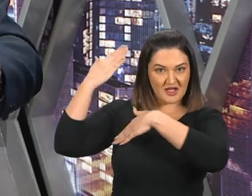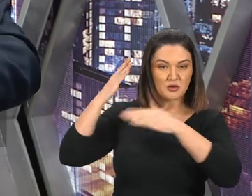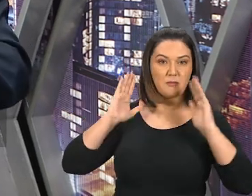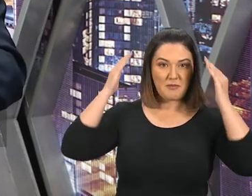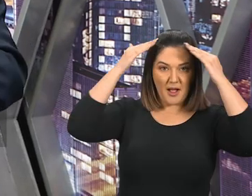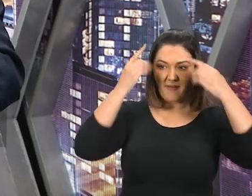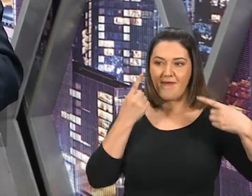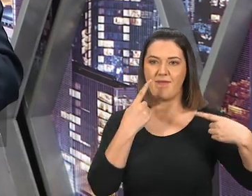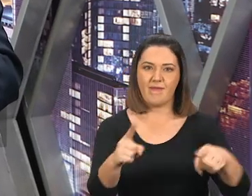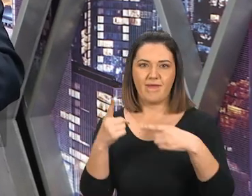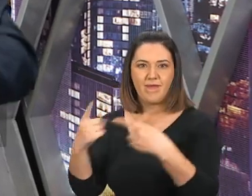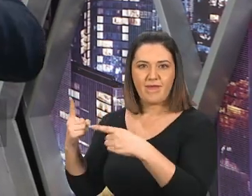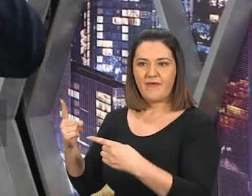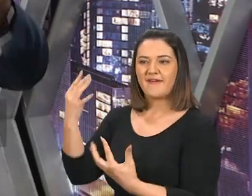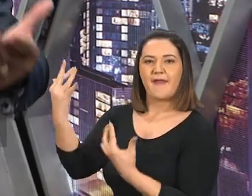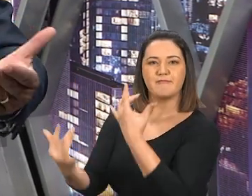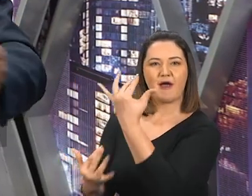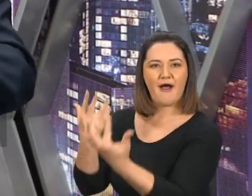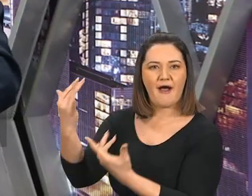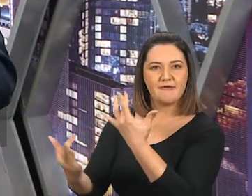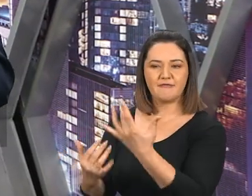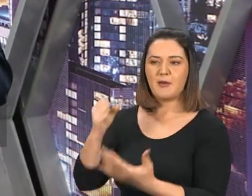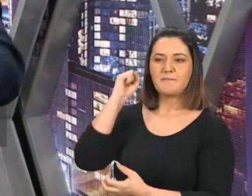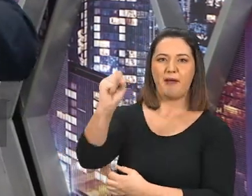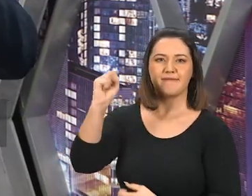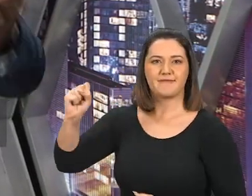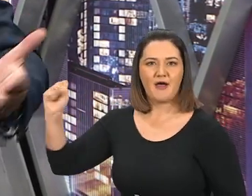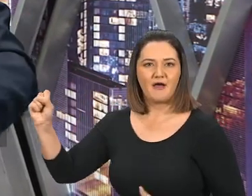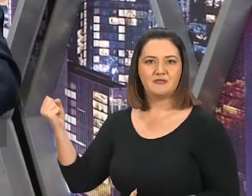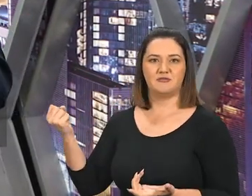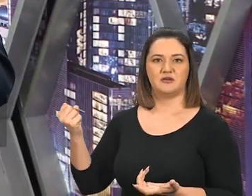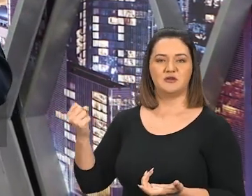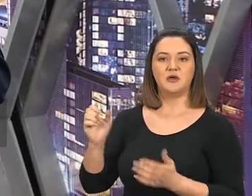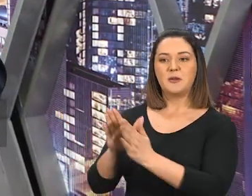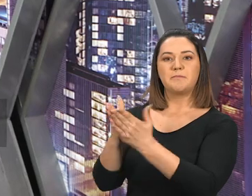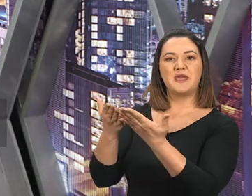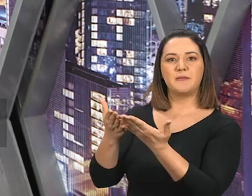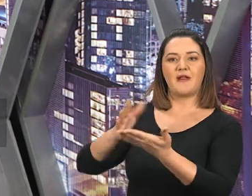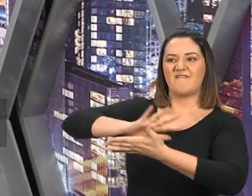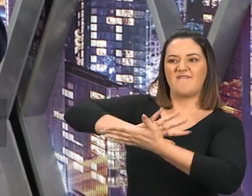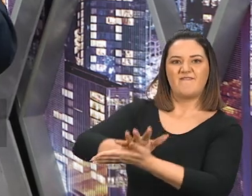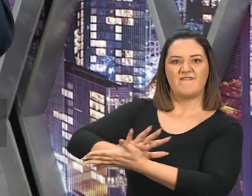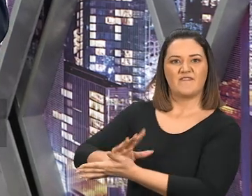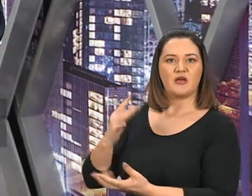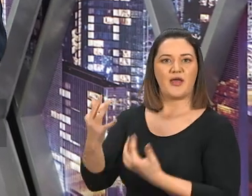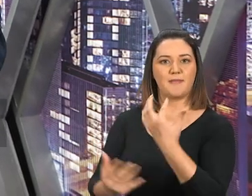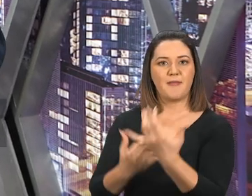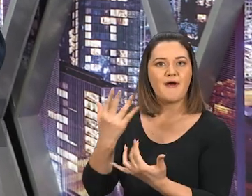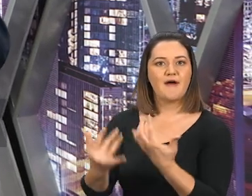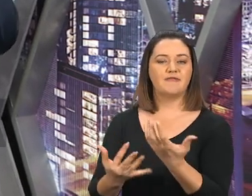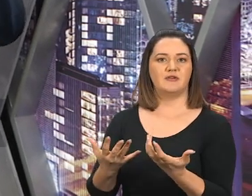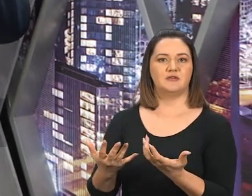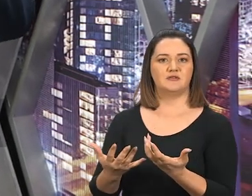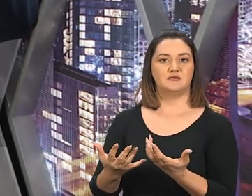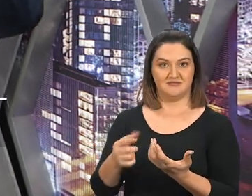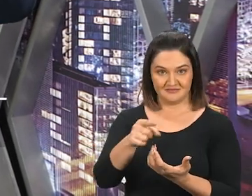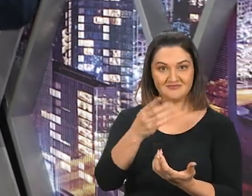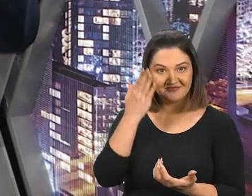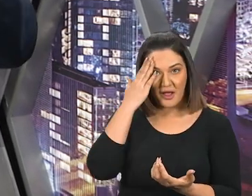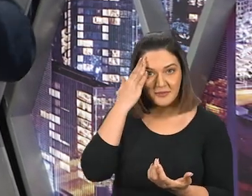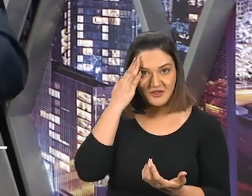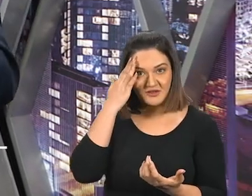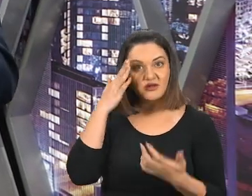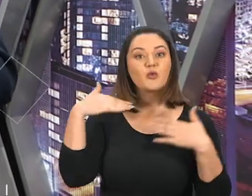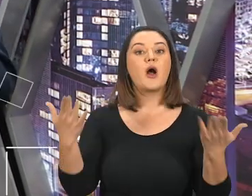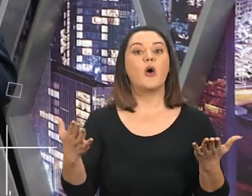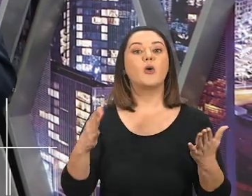Queimou Bíblias, Perseguiu cristãos, Matou cristãos, Se você for para Apocalipse 13, Que a gente vai, Tem um outro